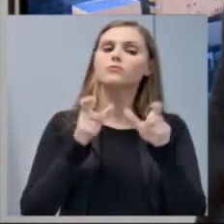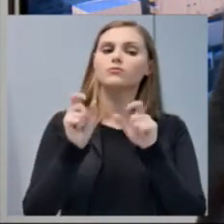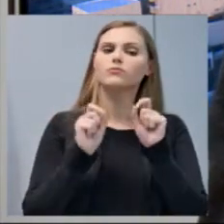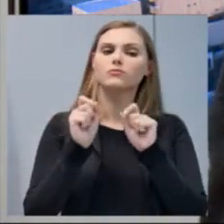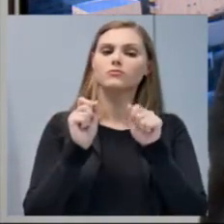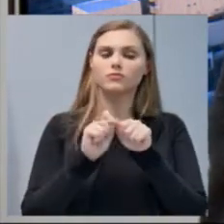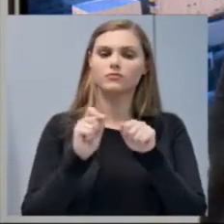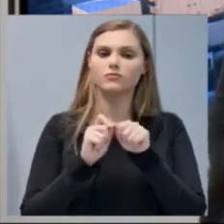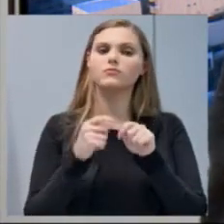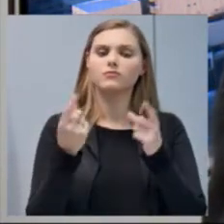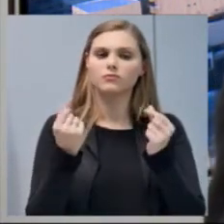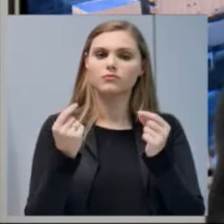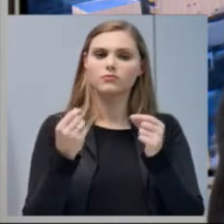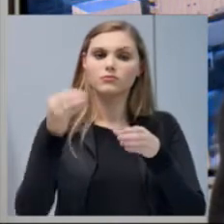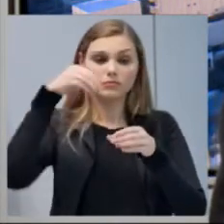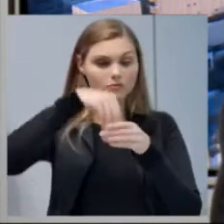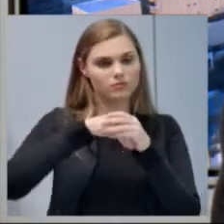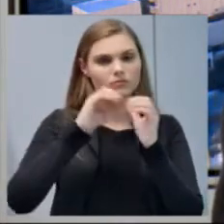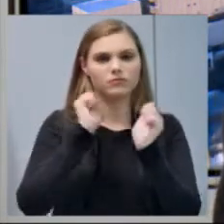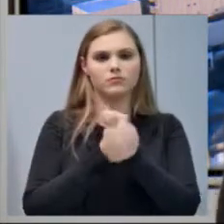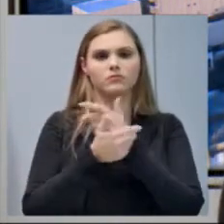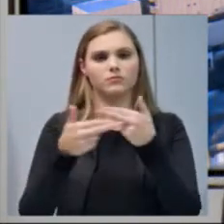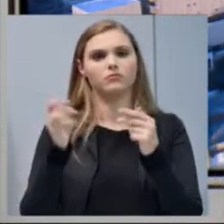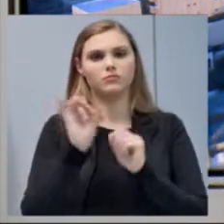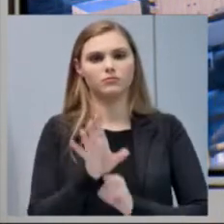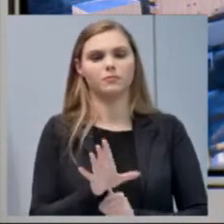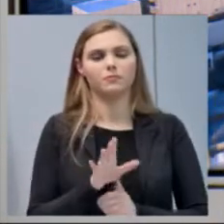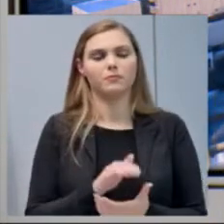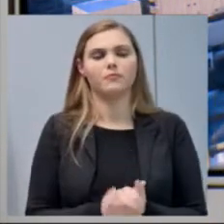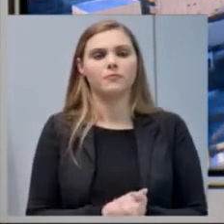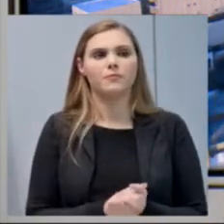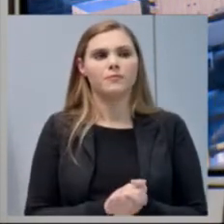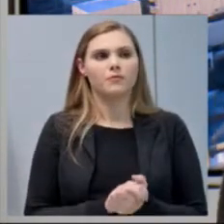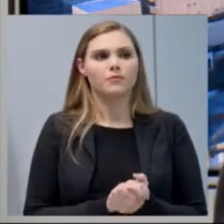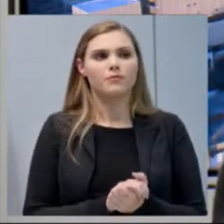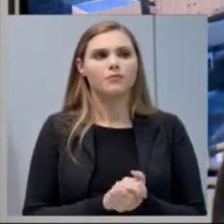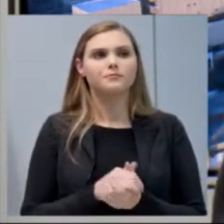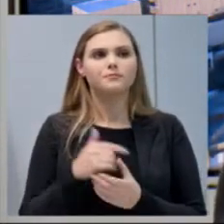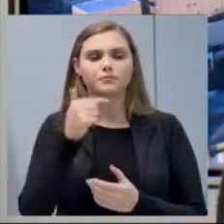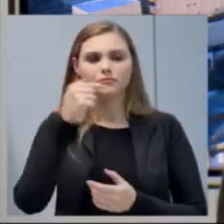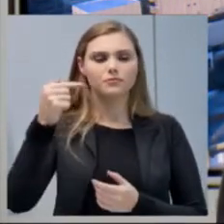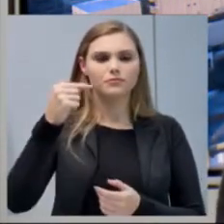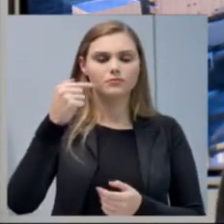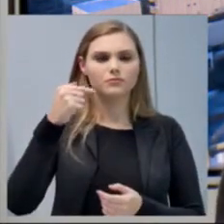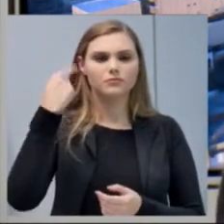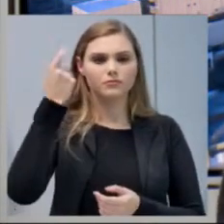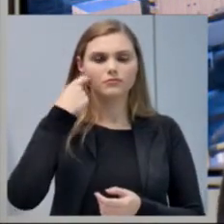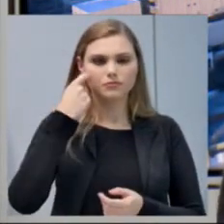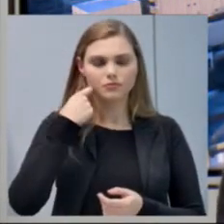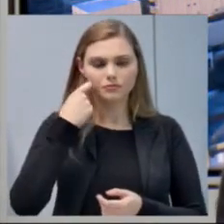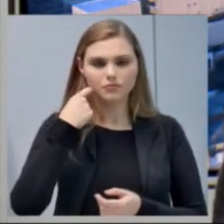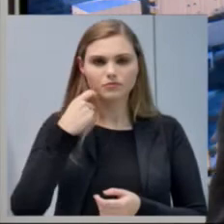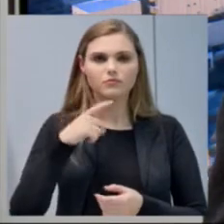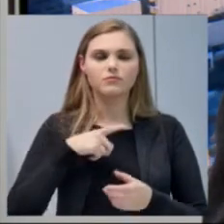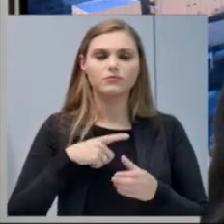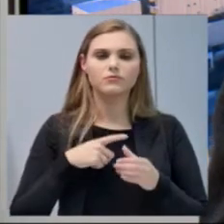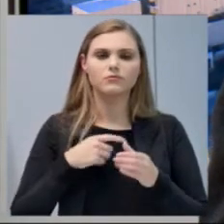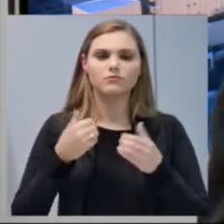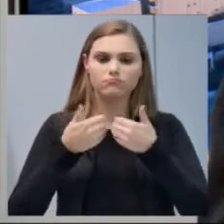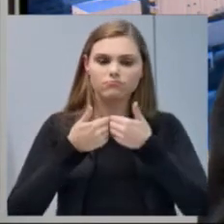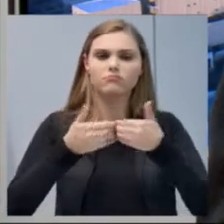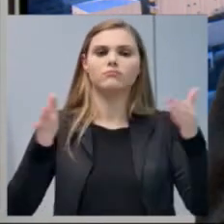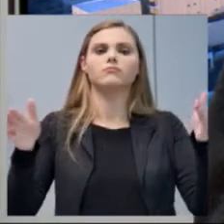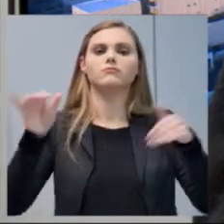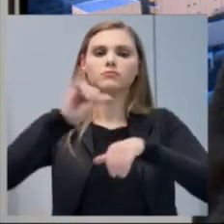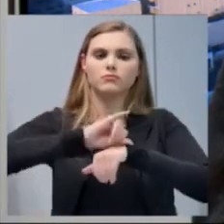esporte, também nesses recursos. E, na próxima sexta-feira, teremos a inauguração do Centro Comunitário do